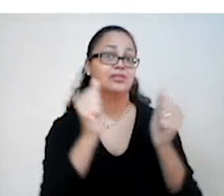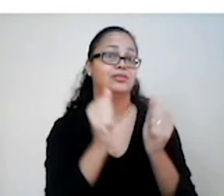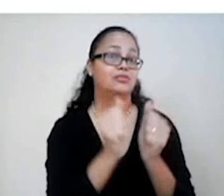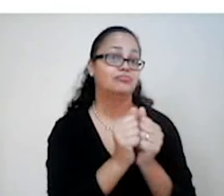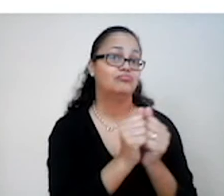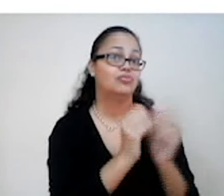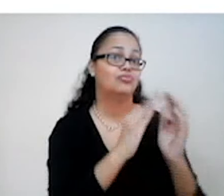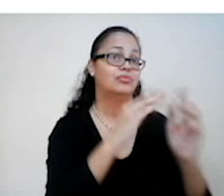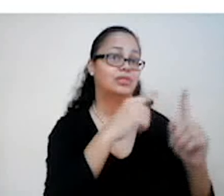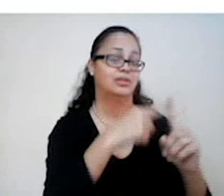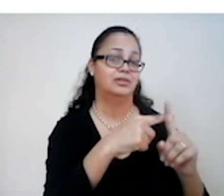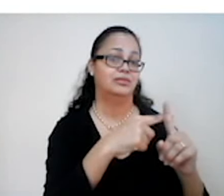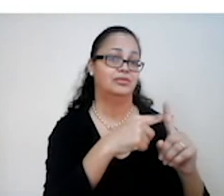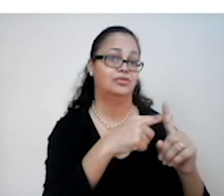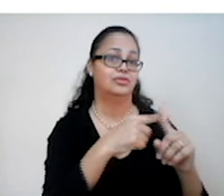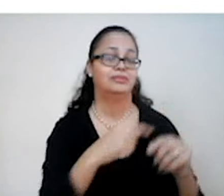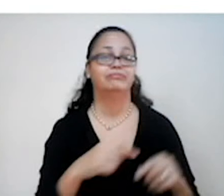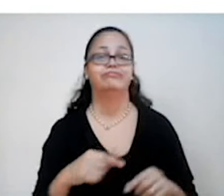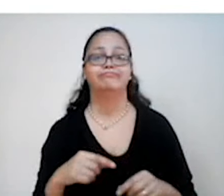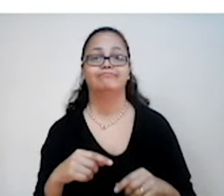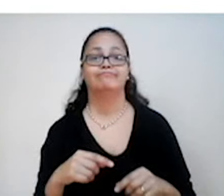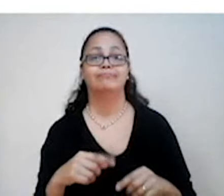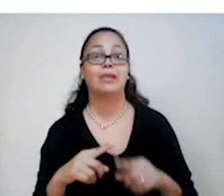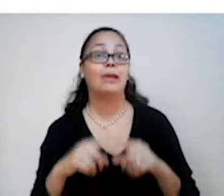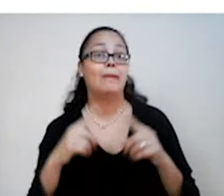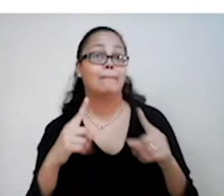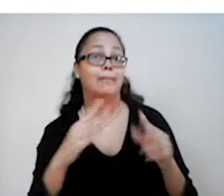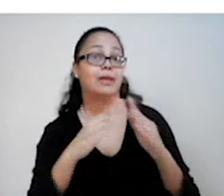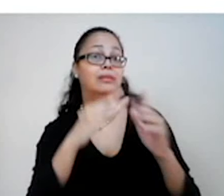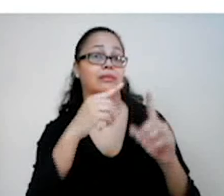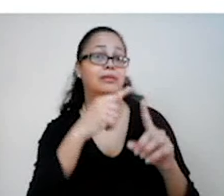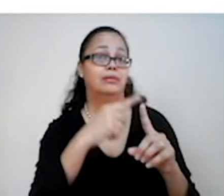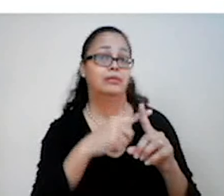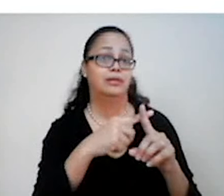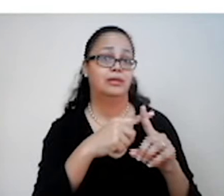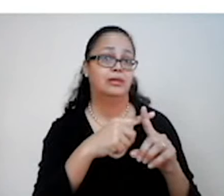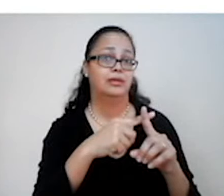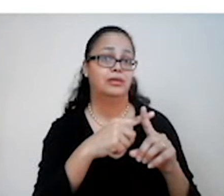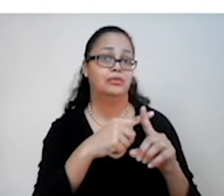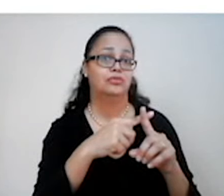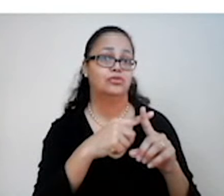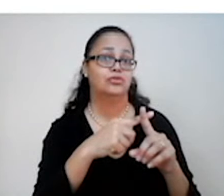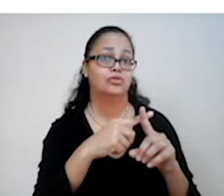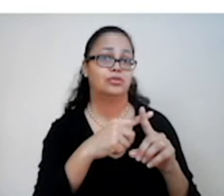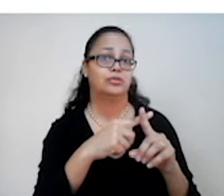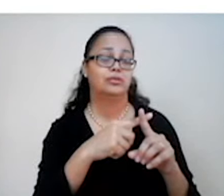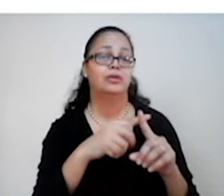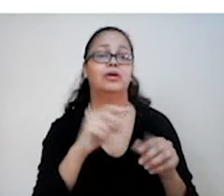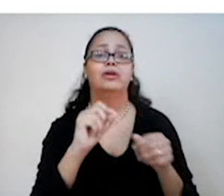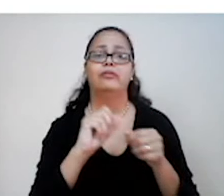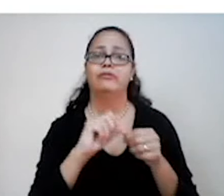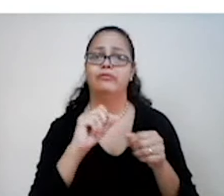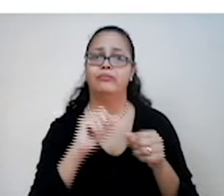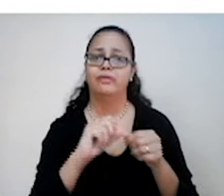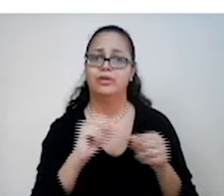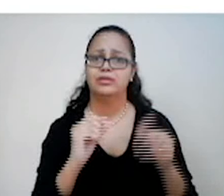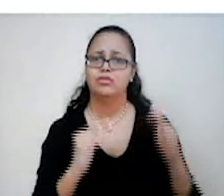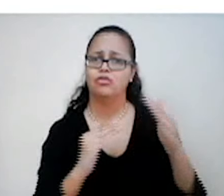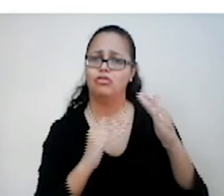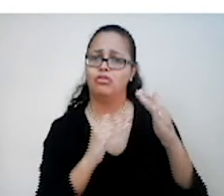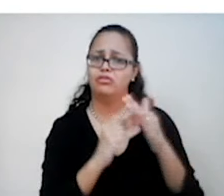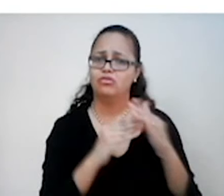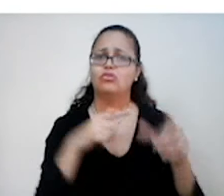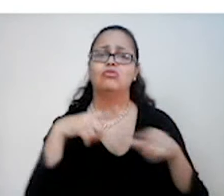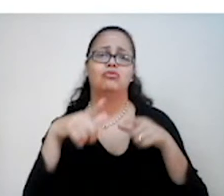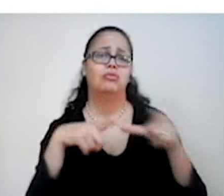O clero, pessoal, passou a impor restrições, restrições morais ao trabalho do comerciante.